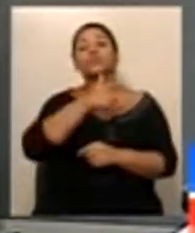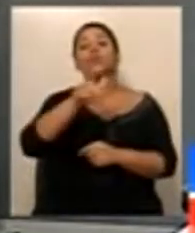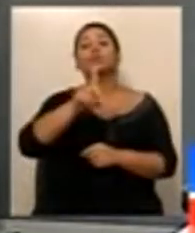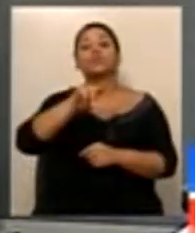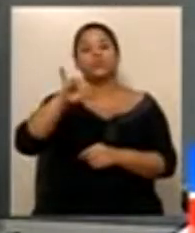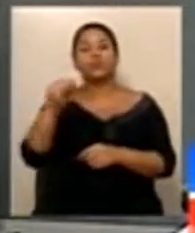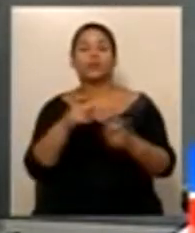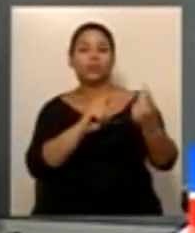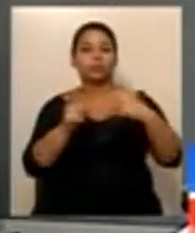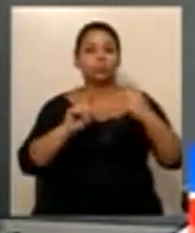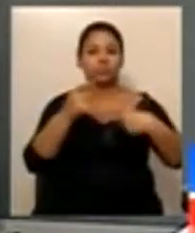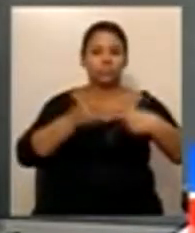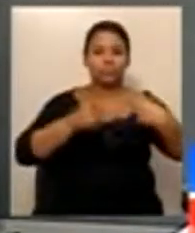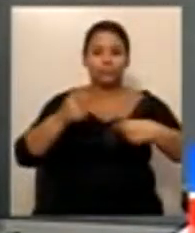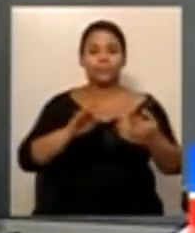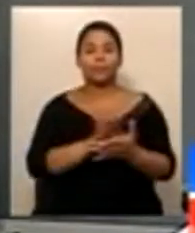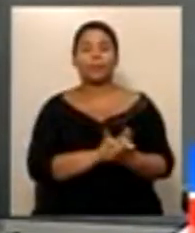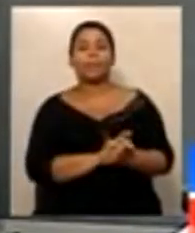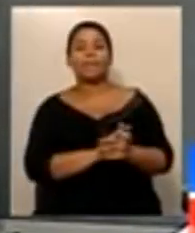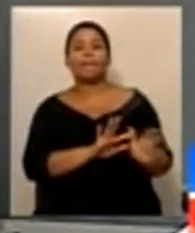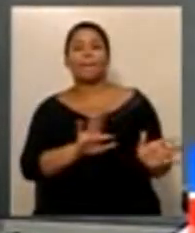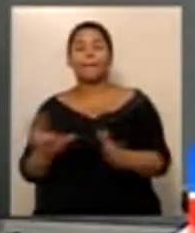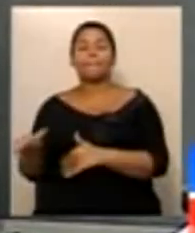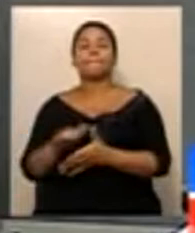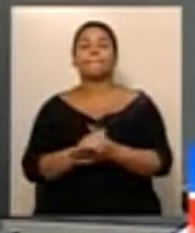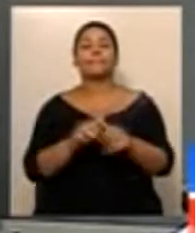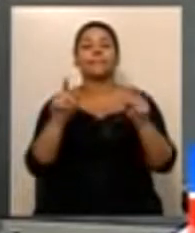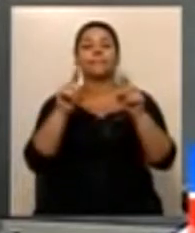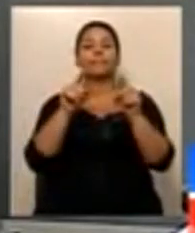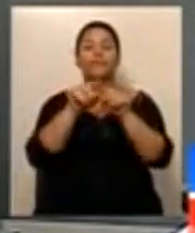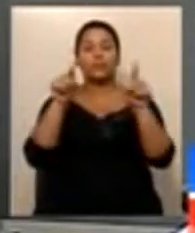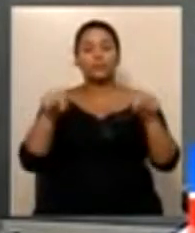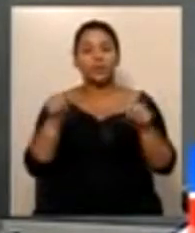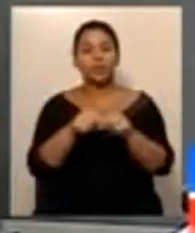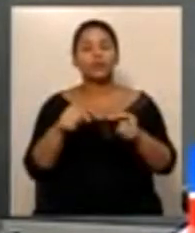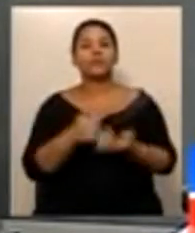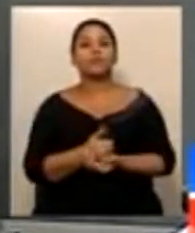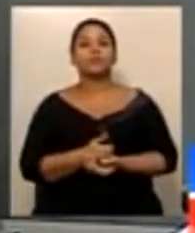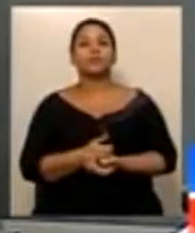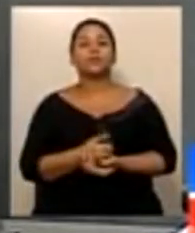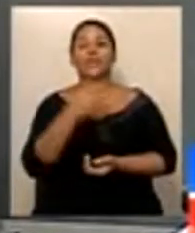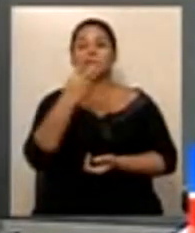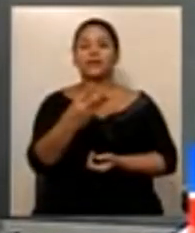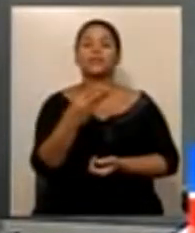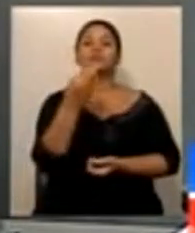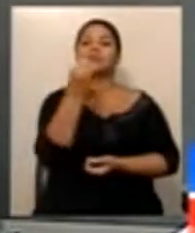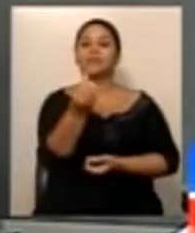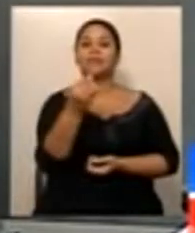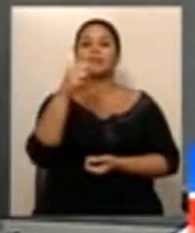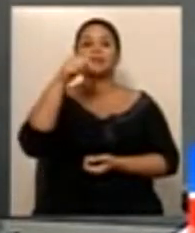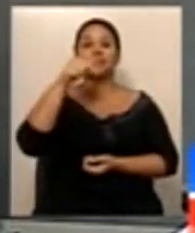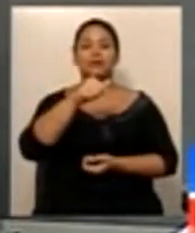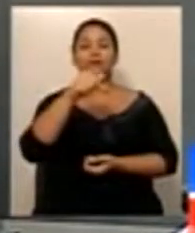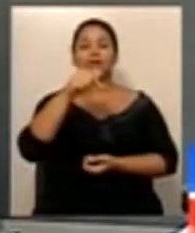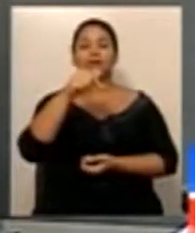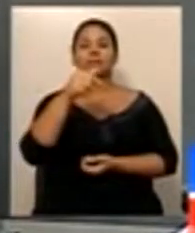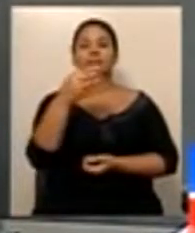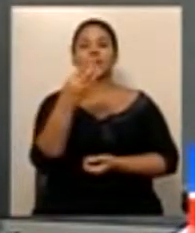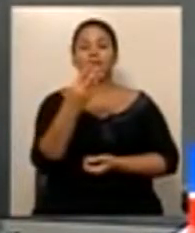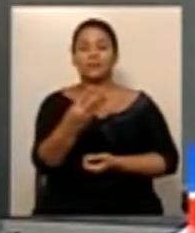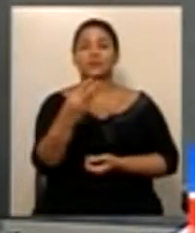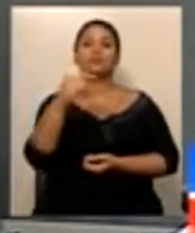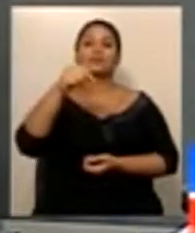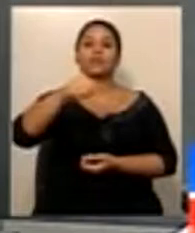Processo número 367, barra 2013. Discussão e votação do veto